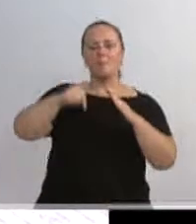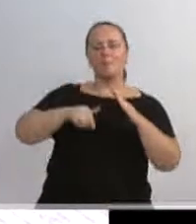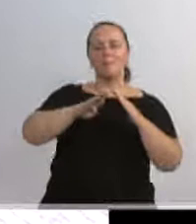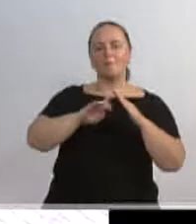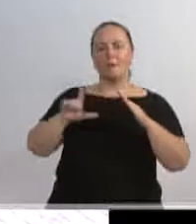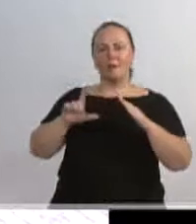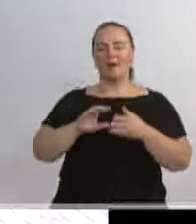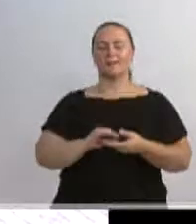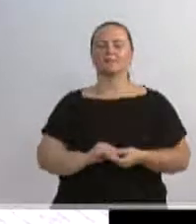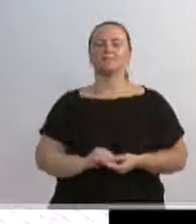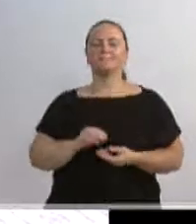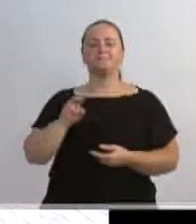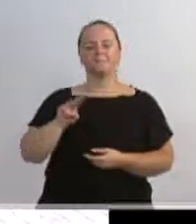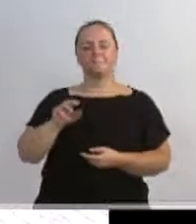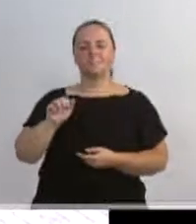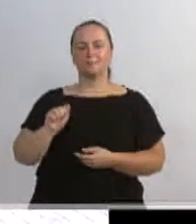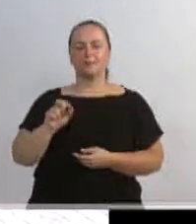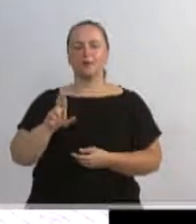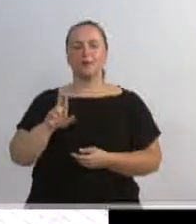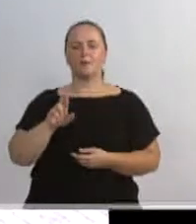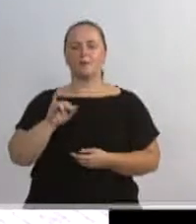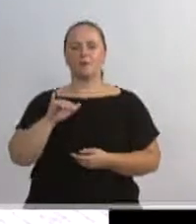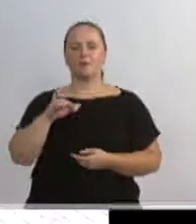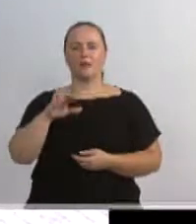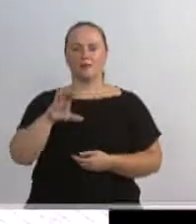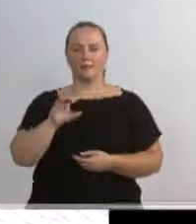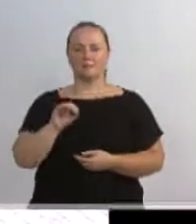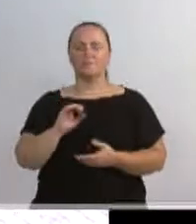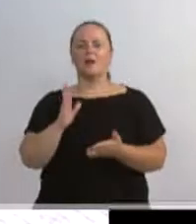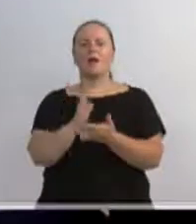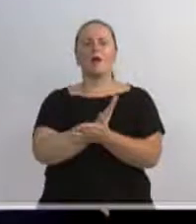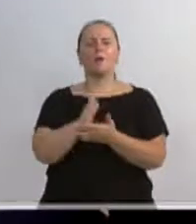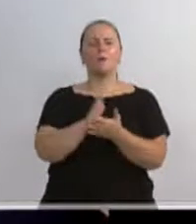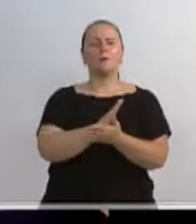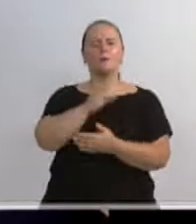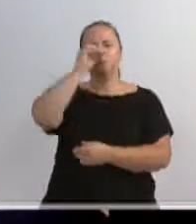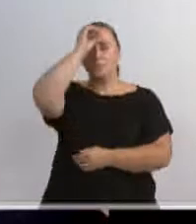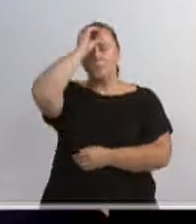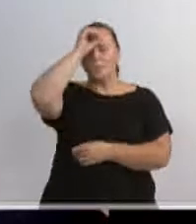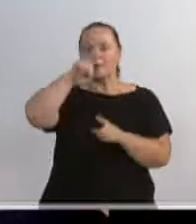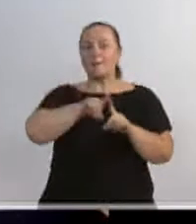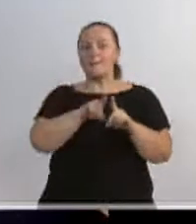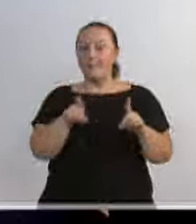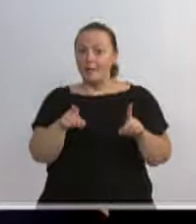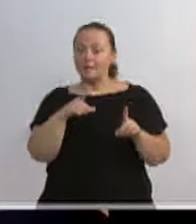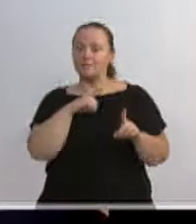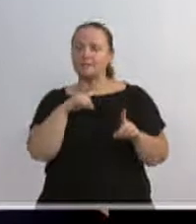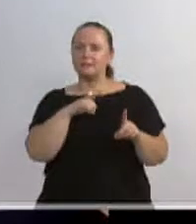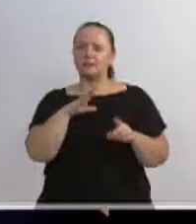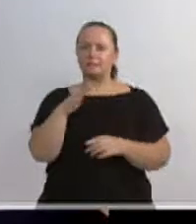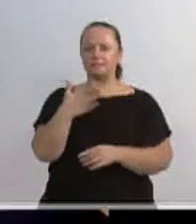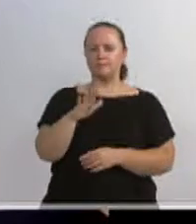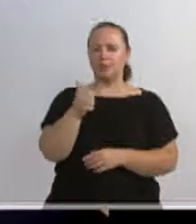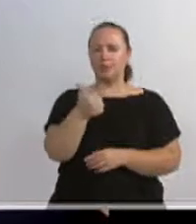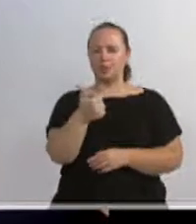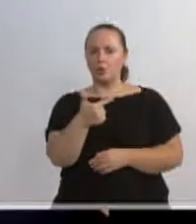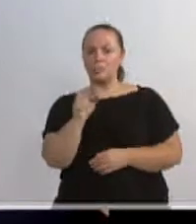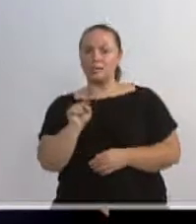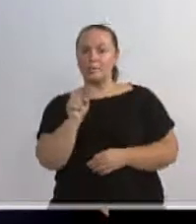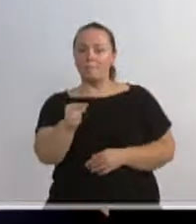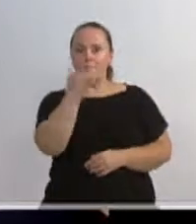pessoa, filho. As pessoas que nos assistem, talvez não saibam, mas nós temos cerca de 12 mil